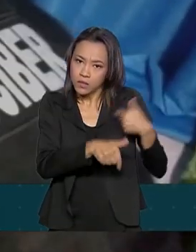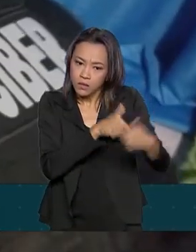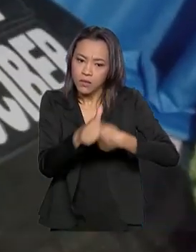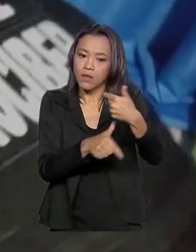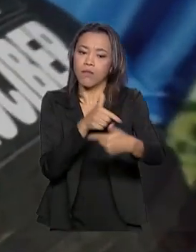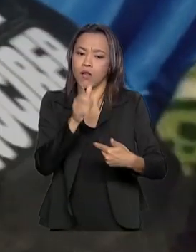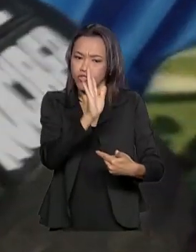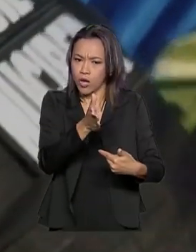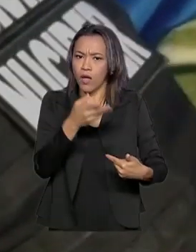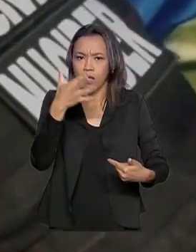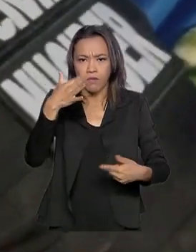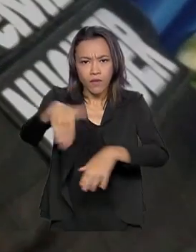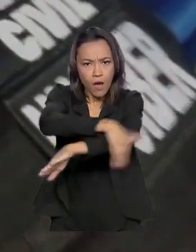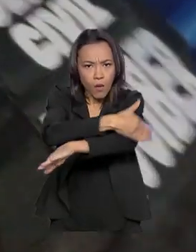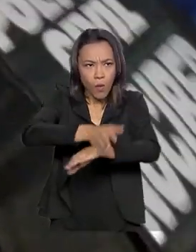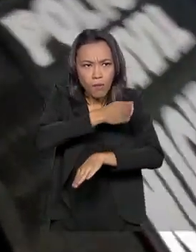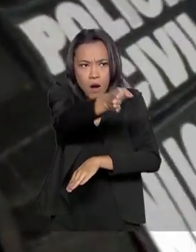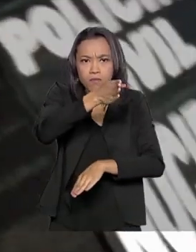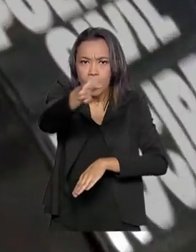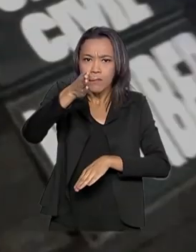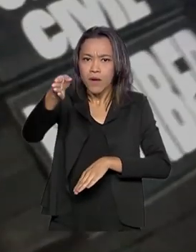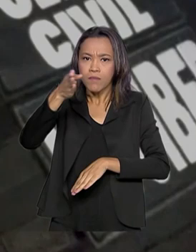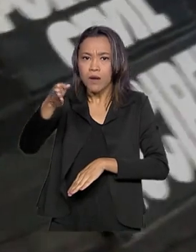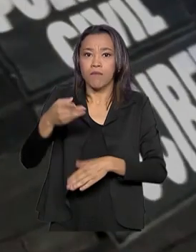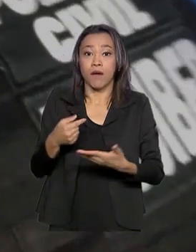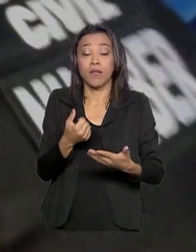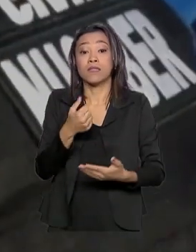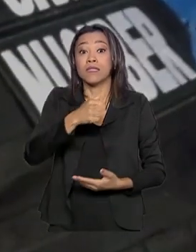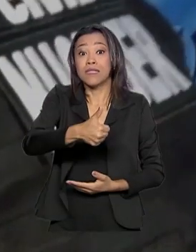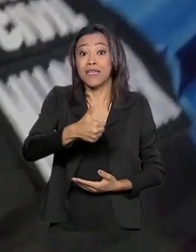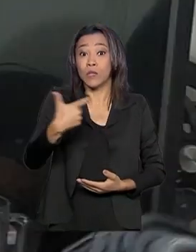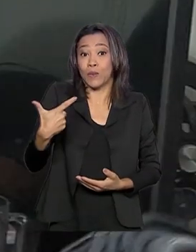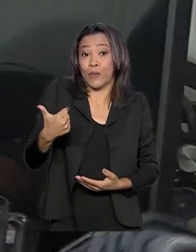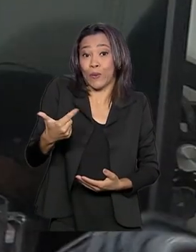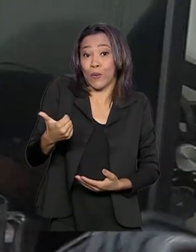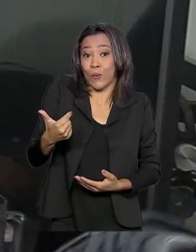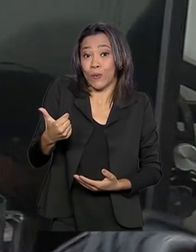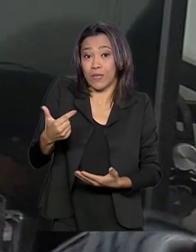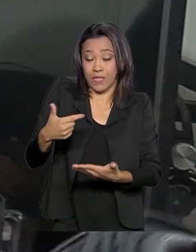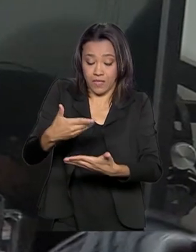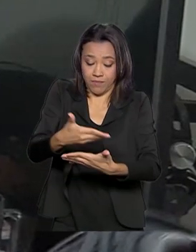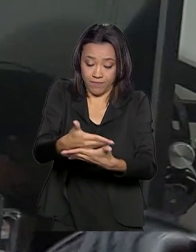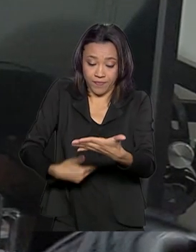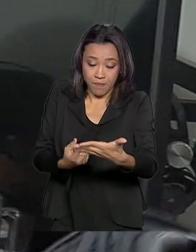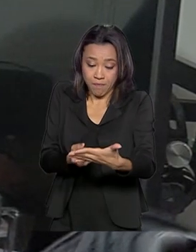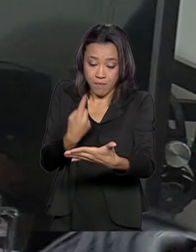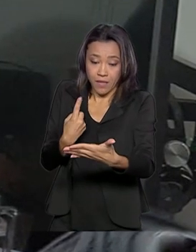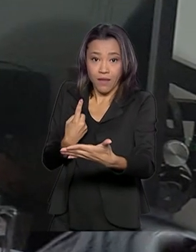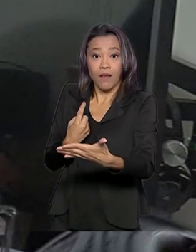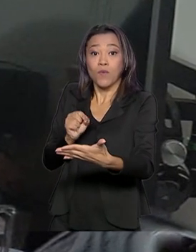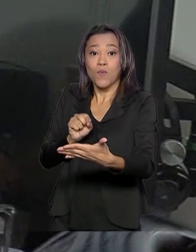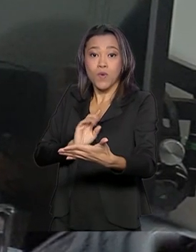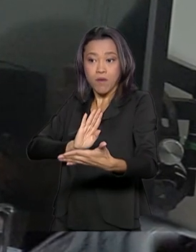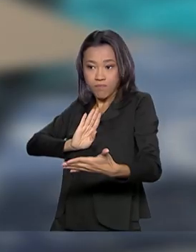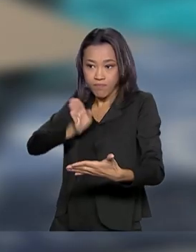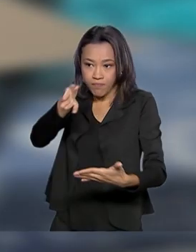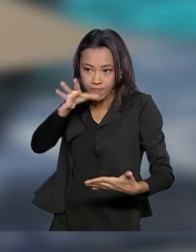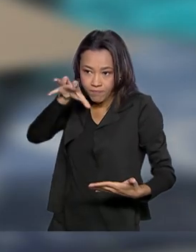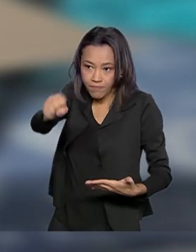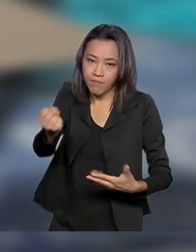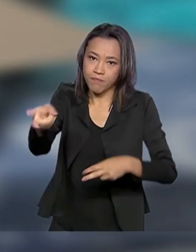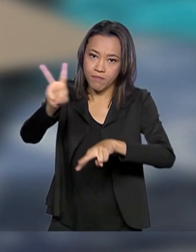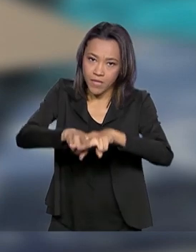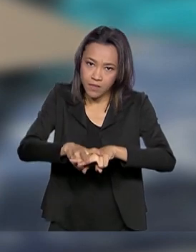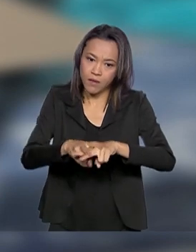já estavam nas ruas para o cumprimento dos 112 mandados de busca e apreensão. O alvo, objetos e arquivos de computadores